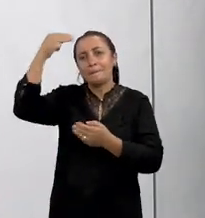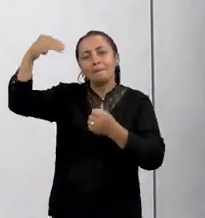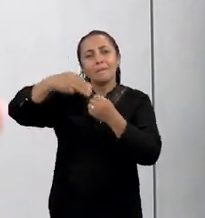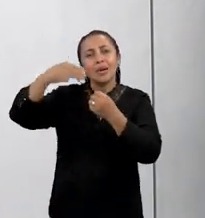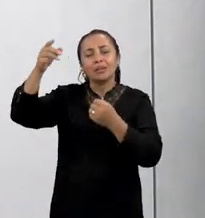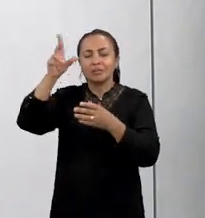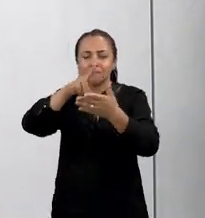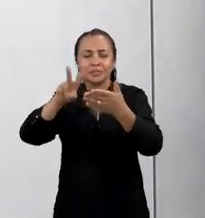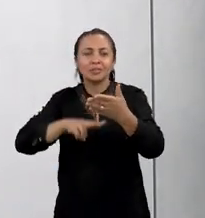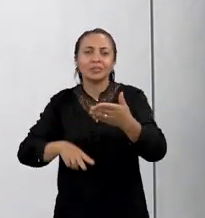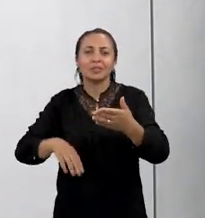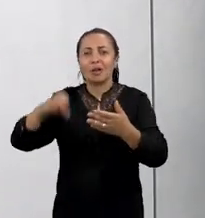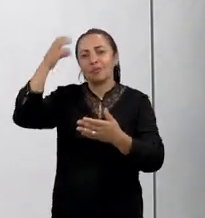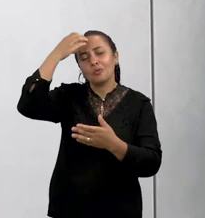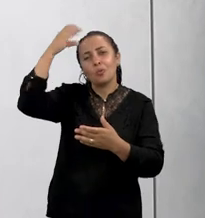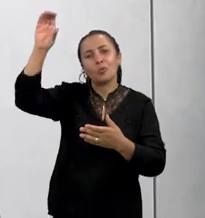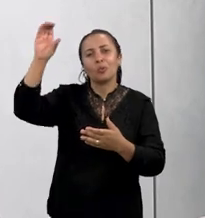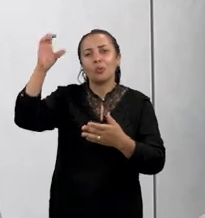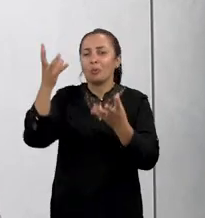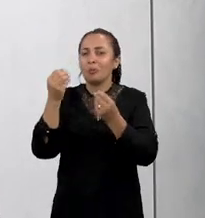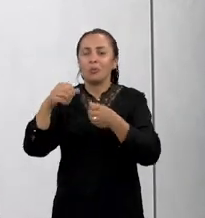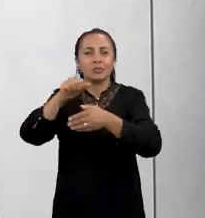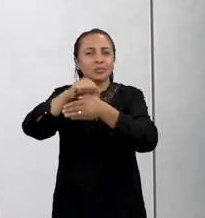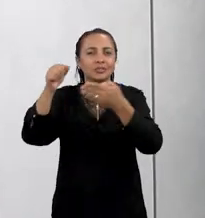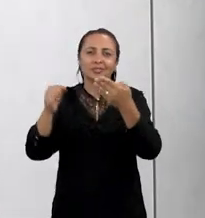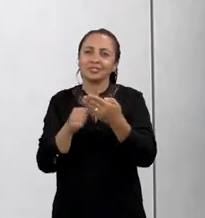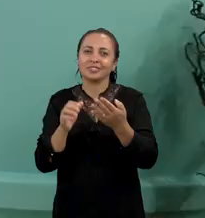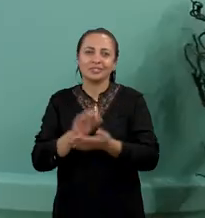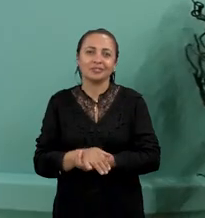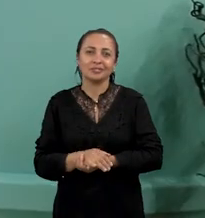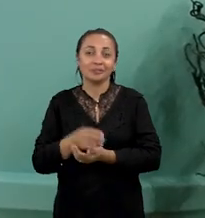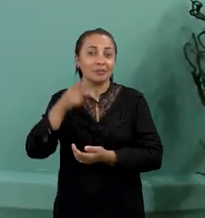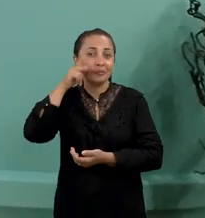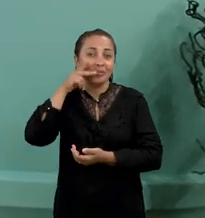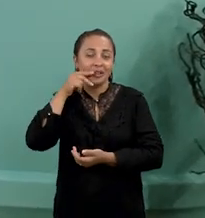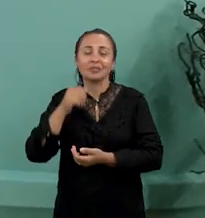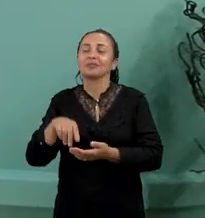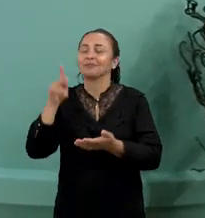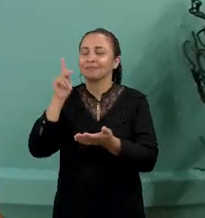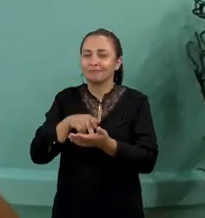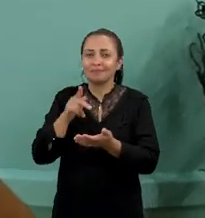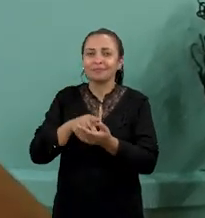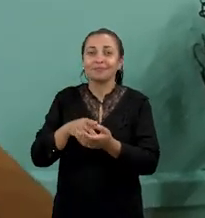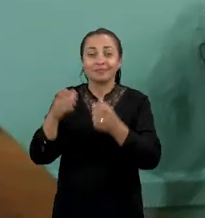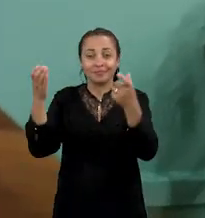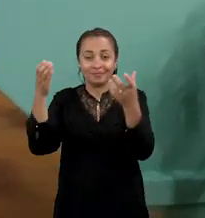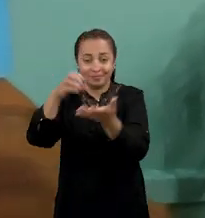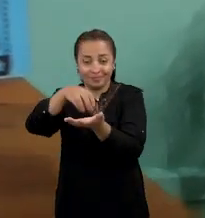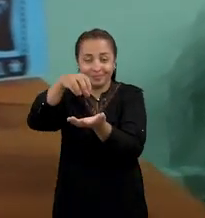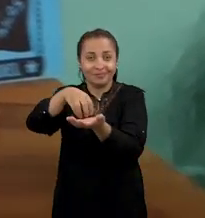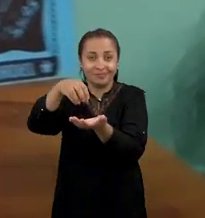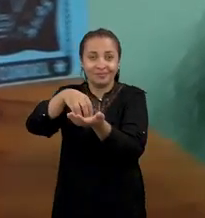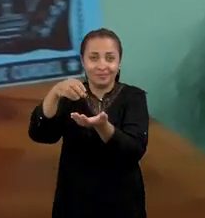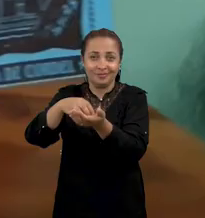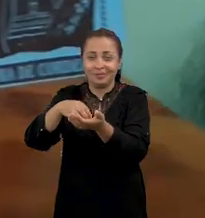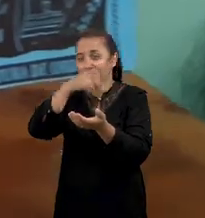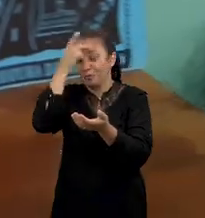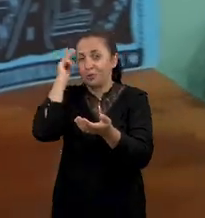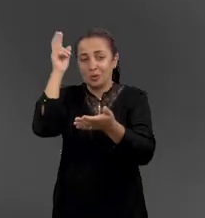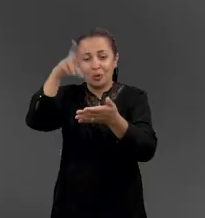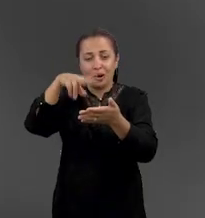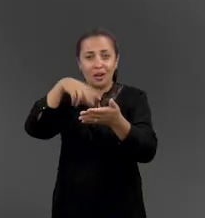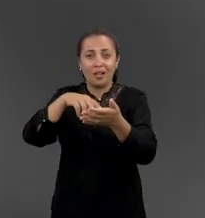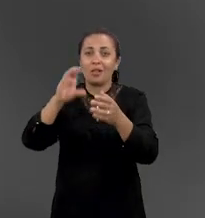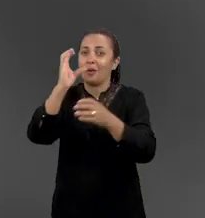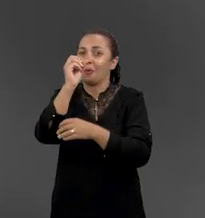literatura, baluartes da cultura, são muitos desses artistas. A Paraíba é realmente um celeiro de poetas cordelistas.